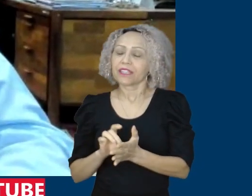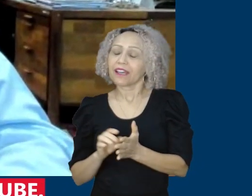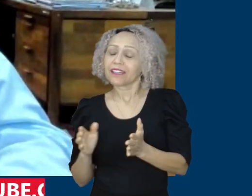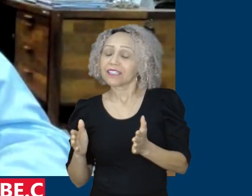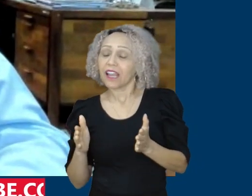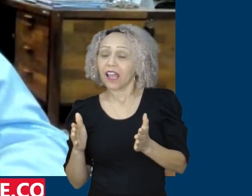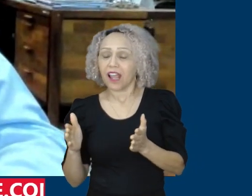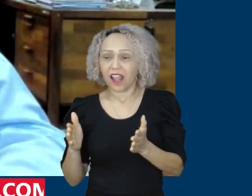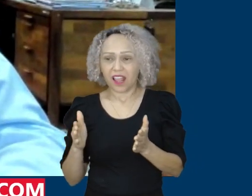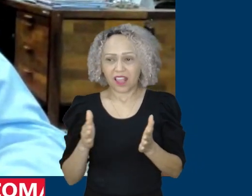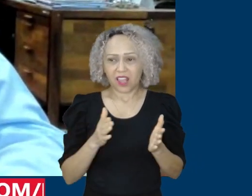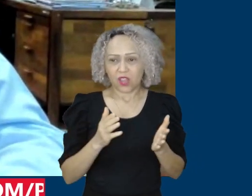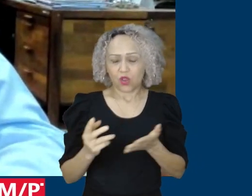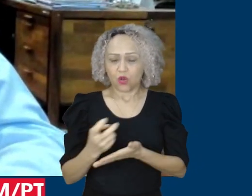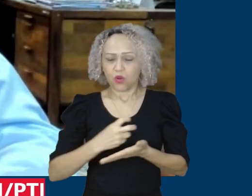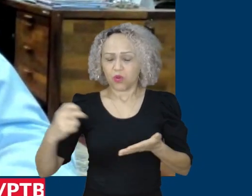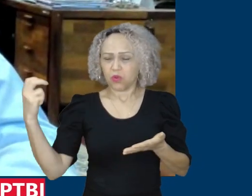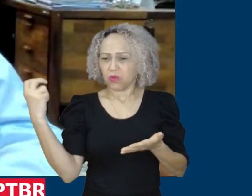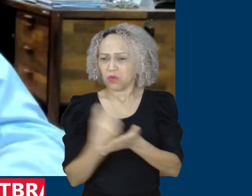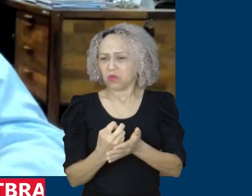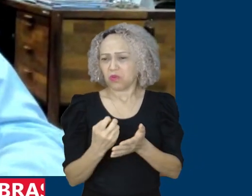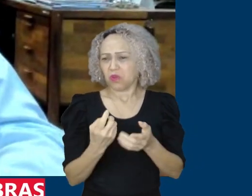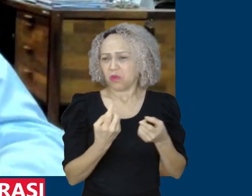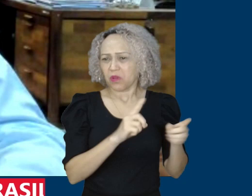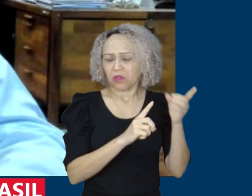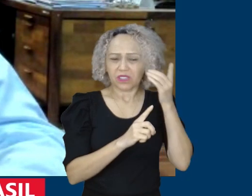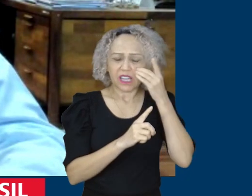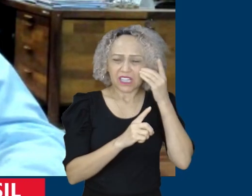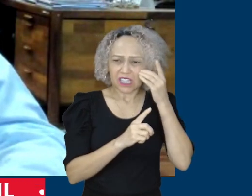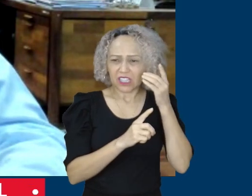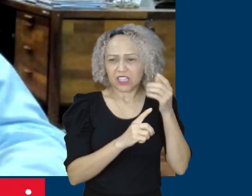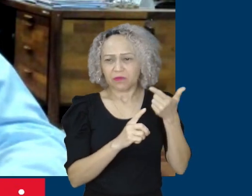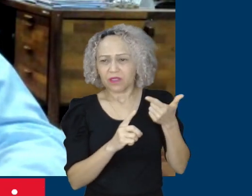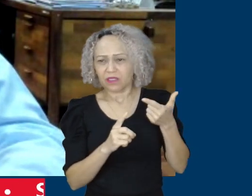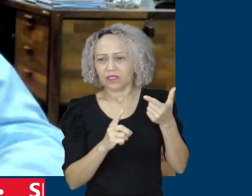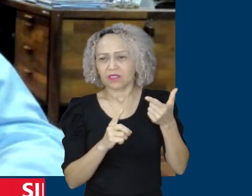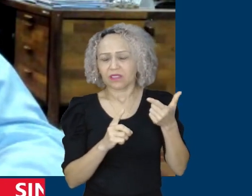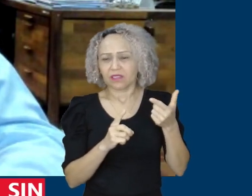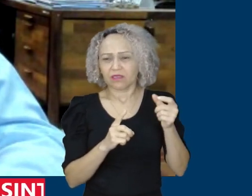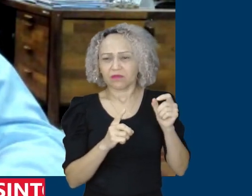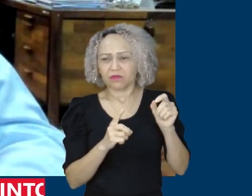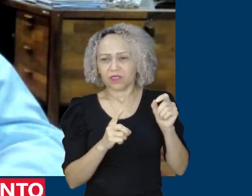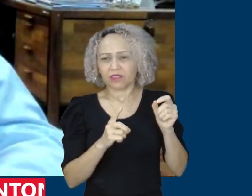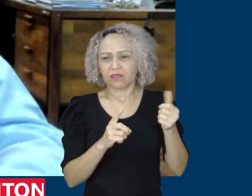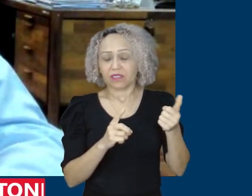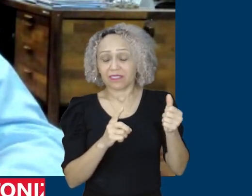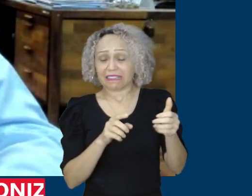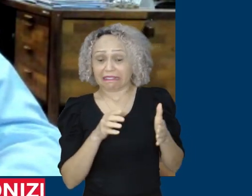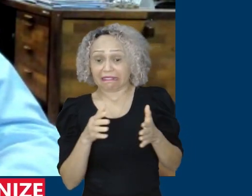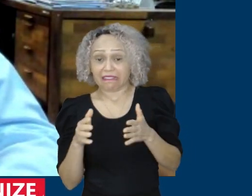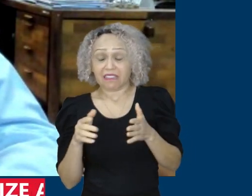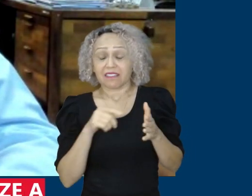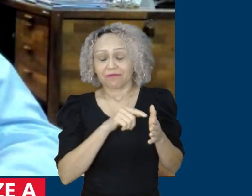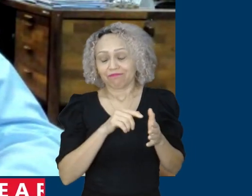veio o fim de muitas políticas públicas, em especial no período do governo das trevas.